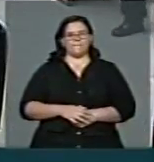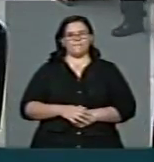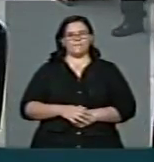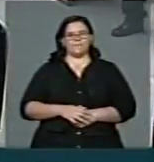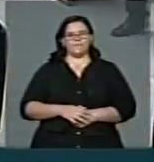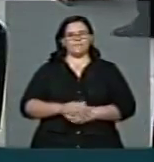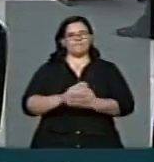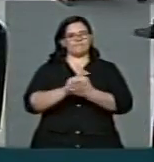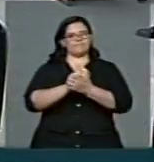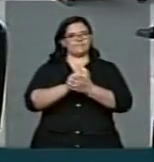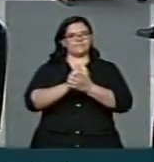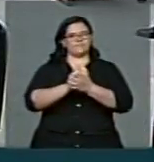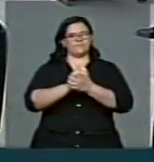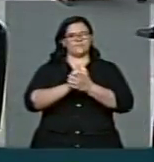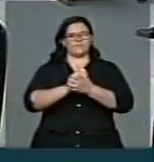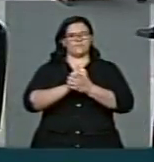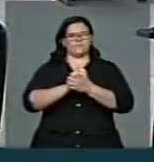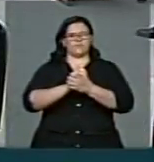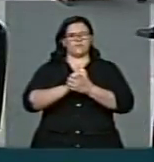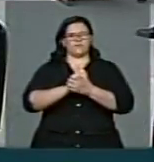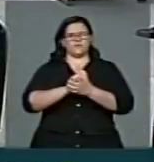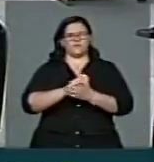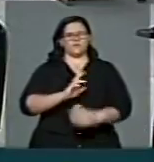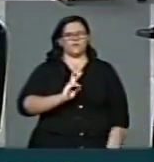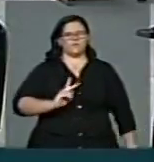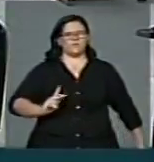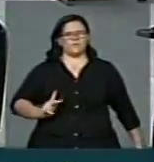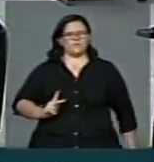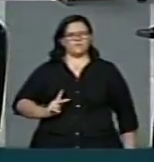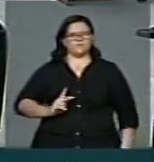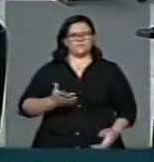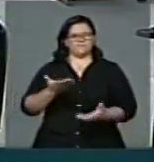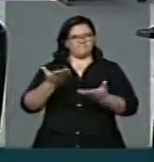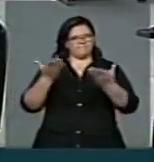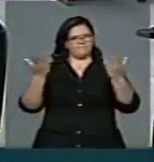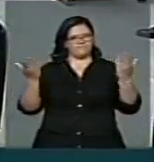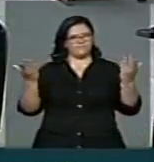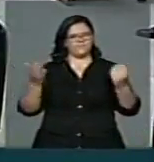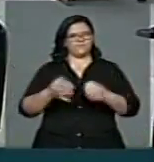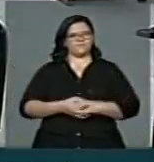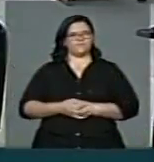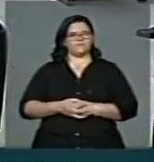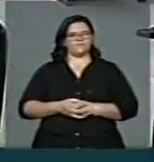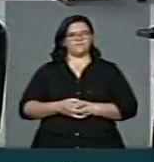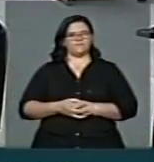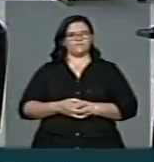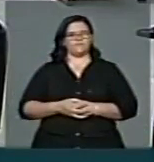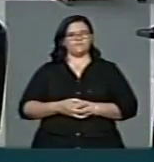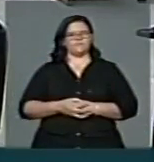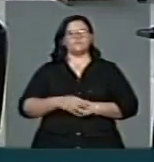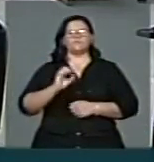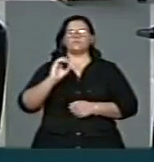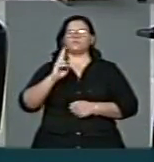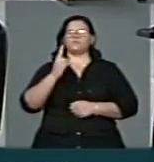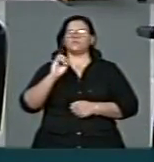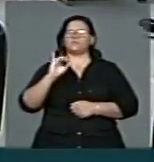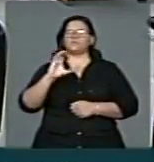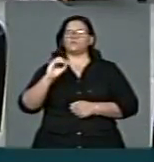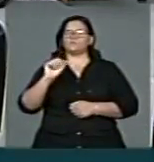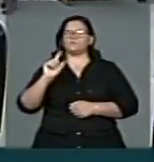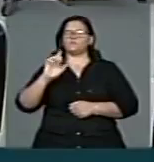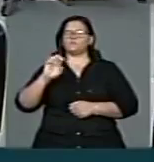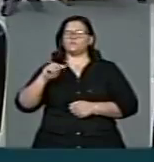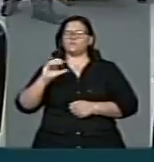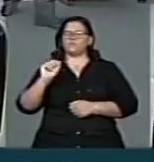Cumprimento ao Sr. Presidente da Mesa nesta oportunidade, deputado Chico Alecario, e aproveito